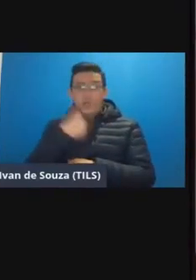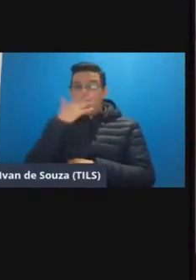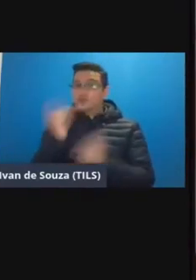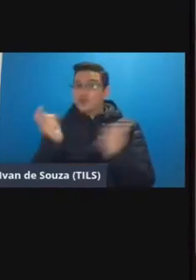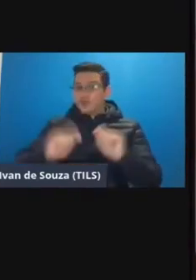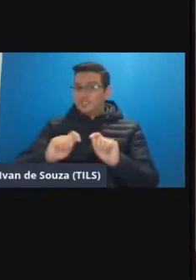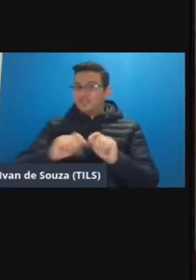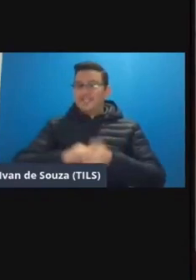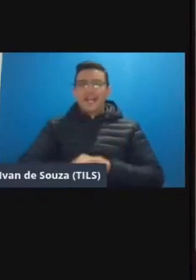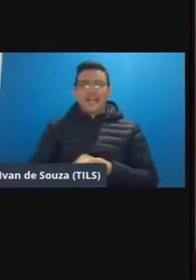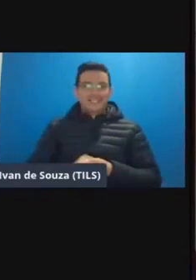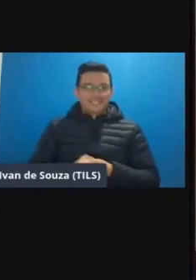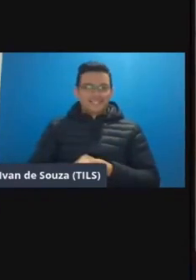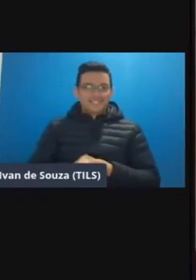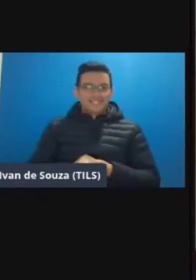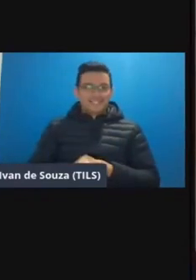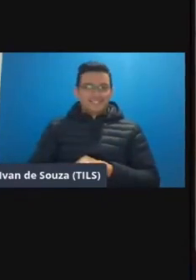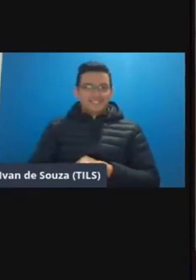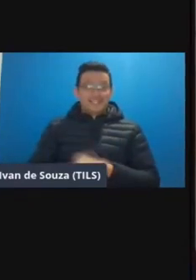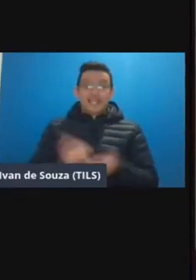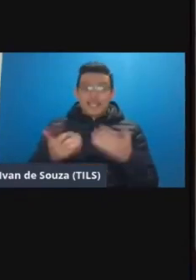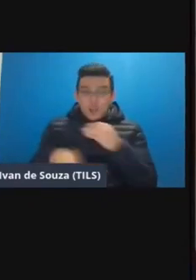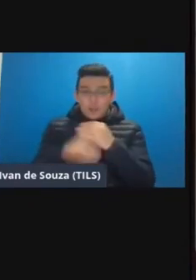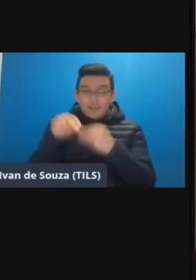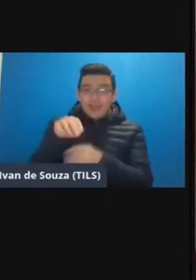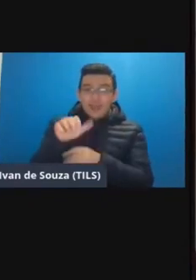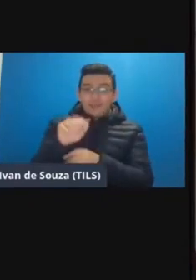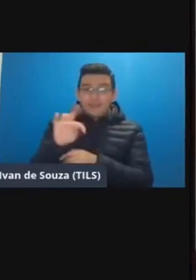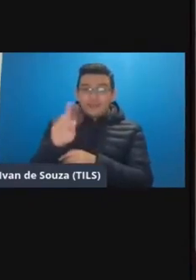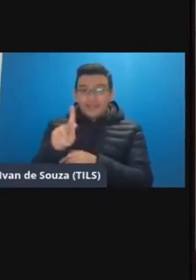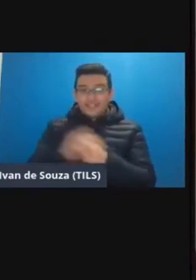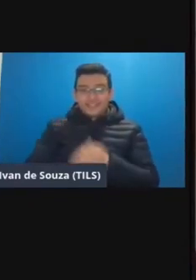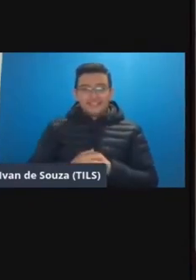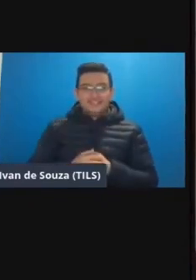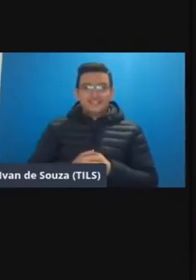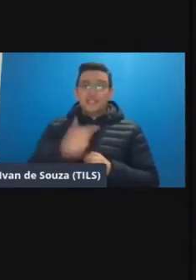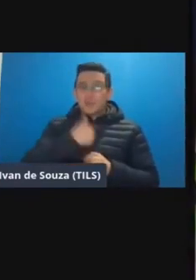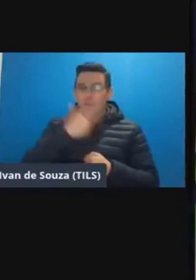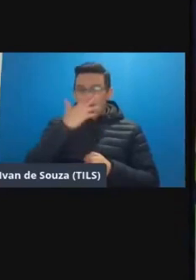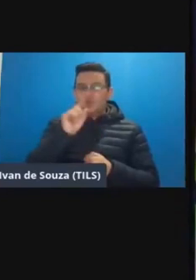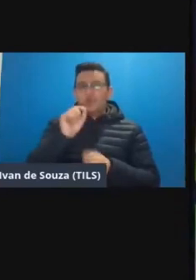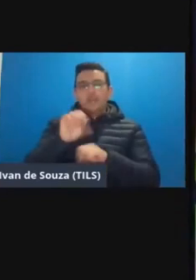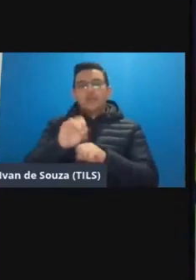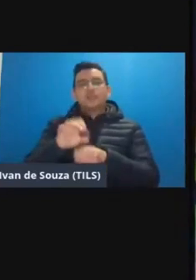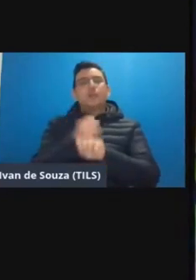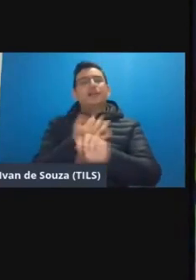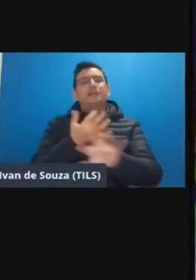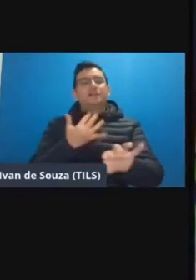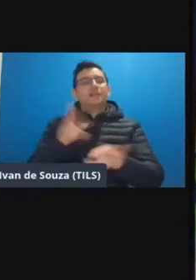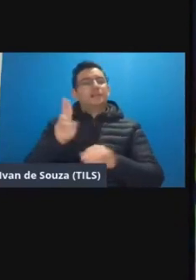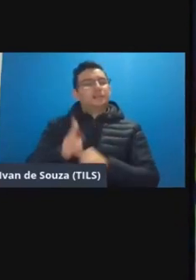possibilidade Natália quer comentar eu acho que a na educação à distância a gente sempre